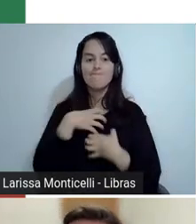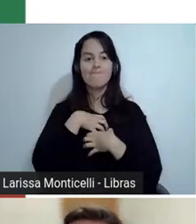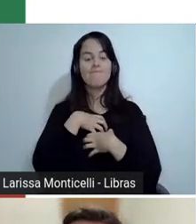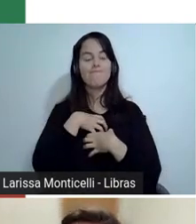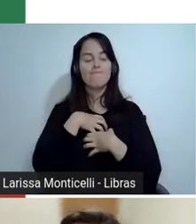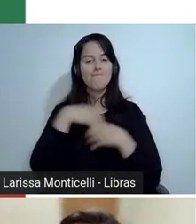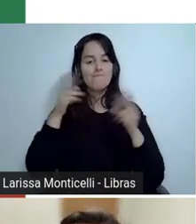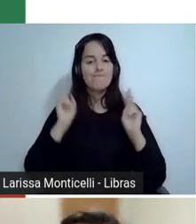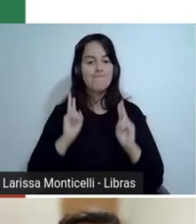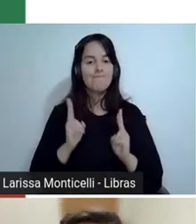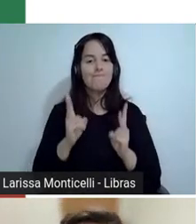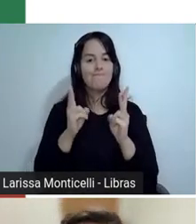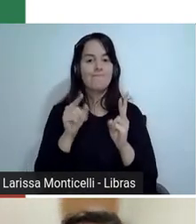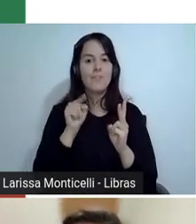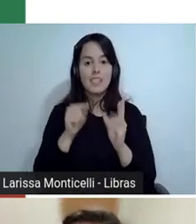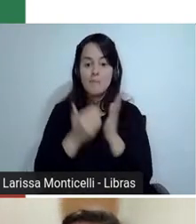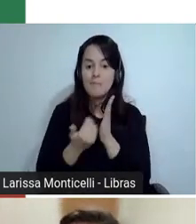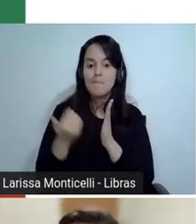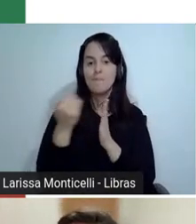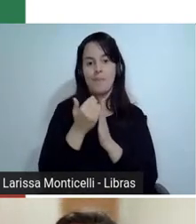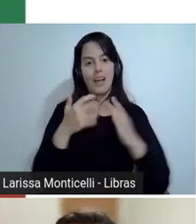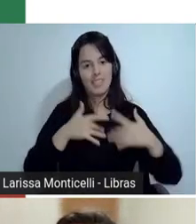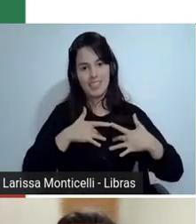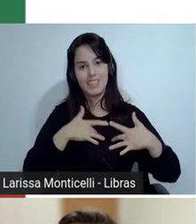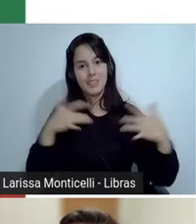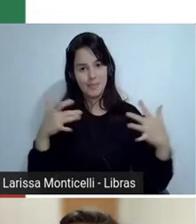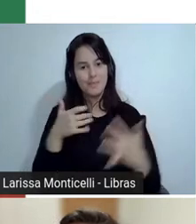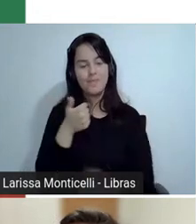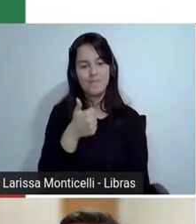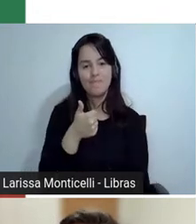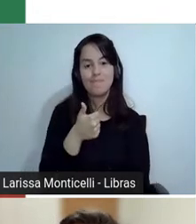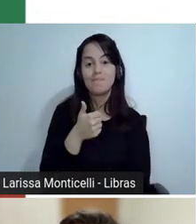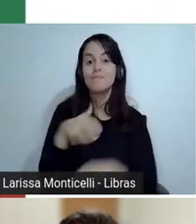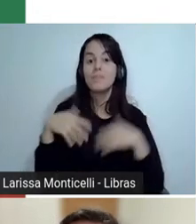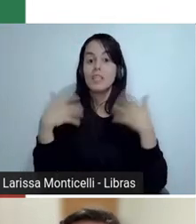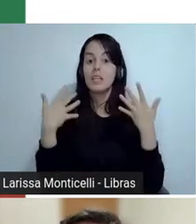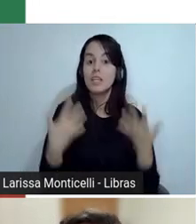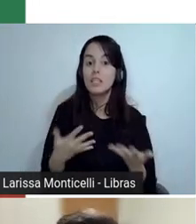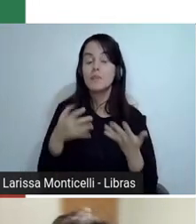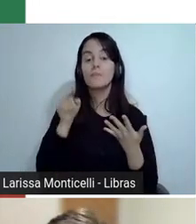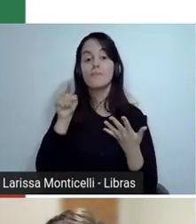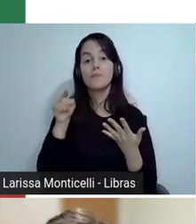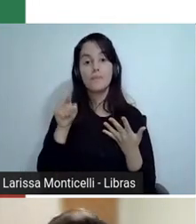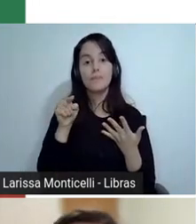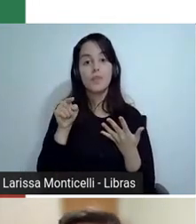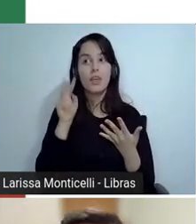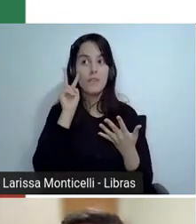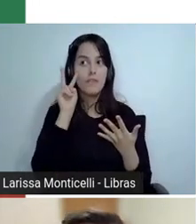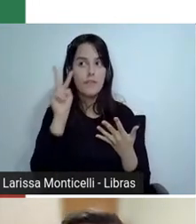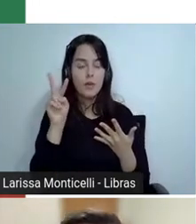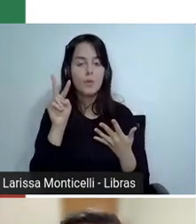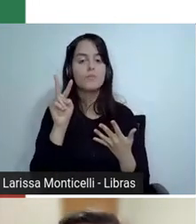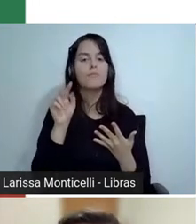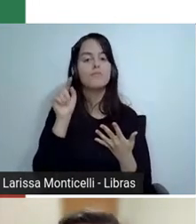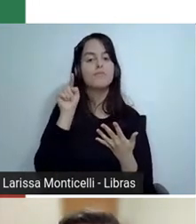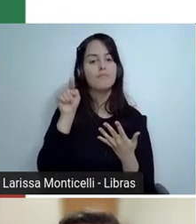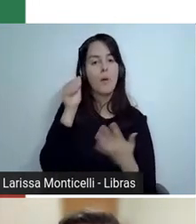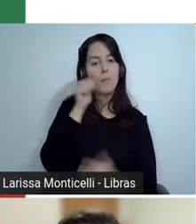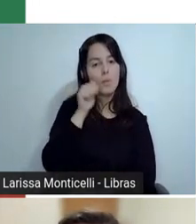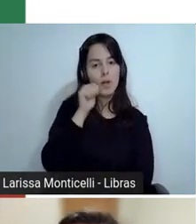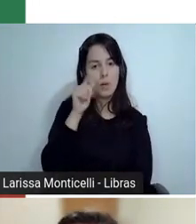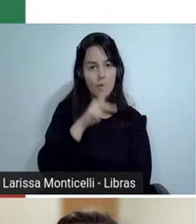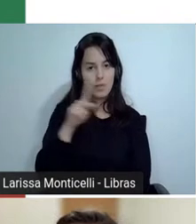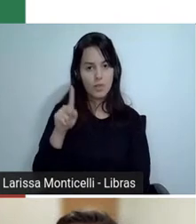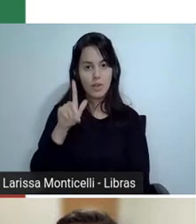né. E aí, Fernanda, eu não sei se tu conseguiu ver que a professora Gabriela de Domênico, que eu já tinha lido um